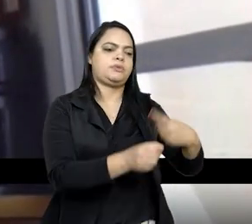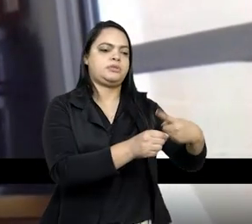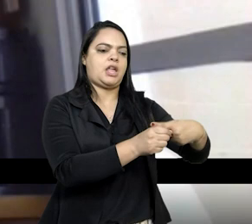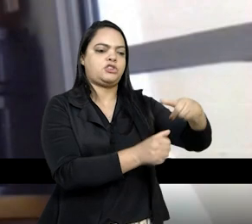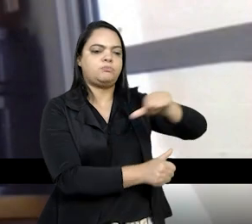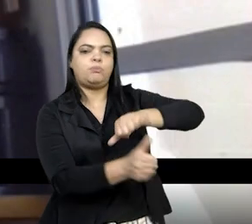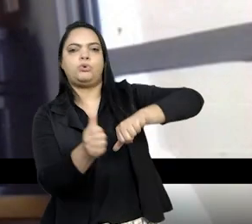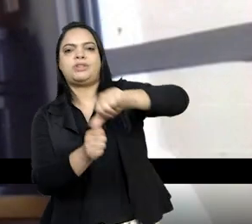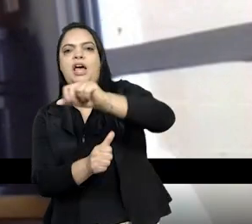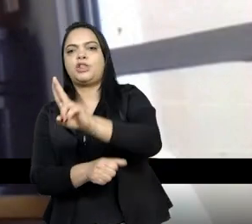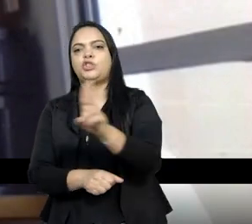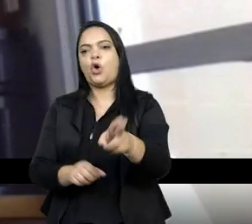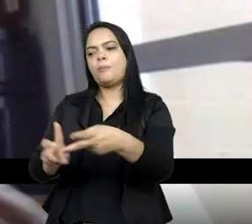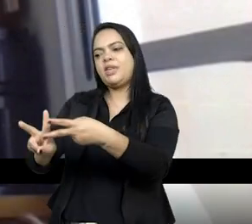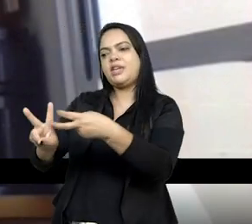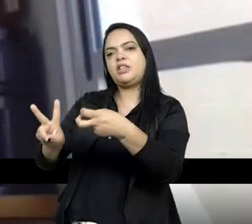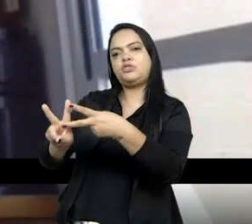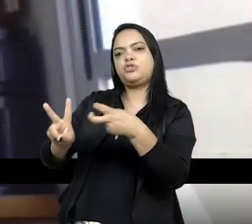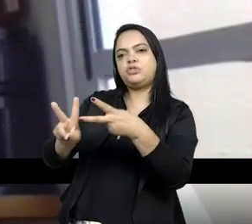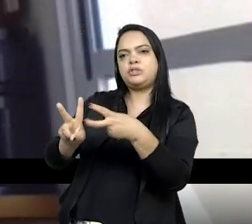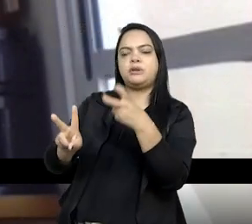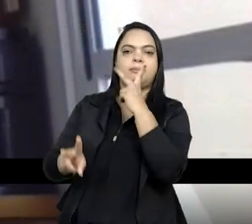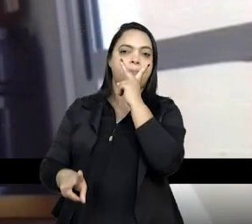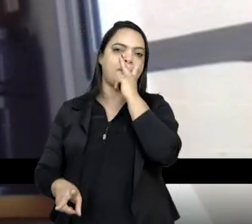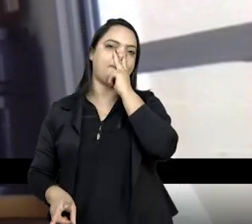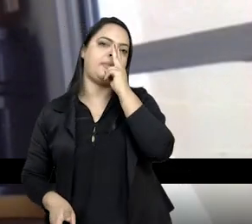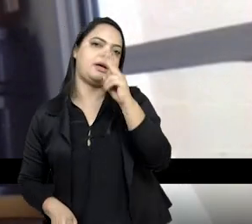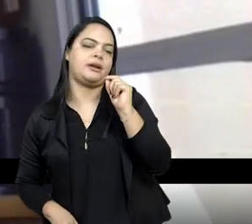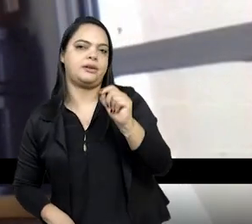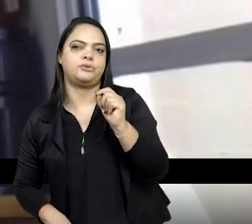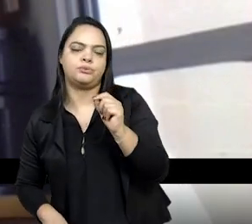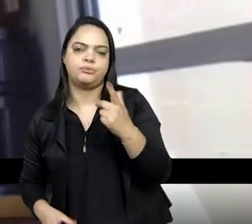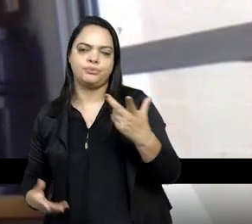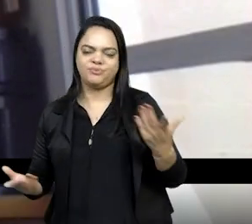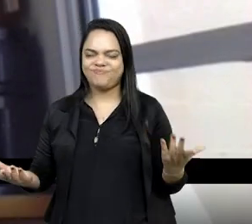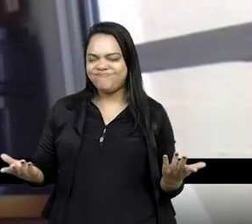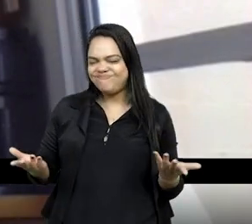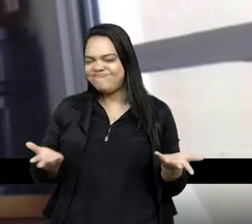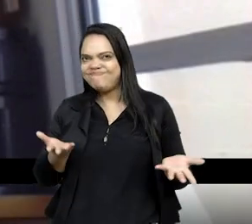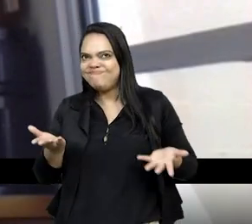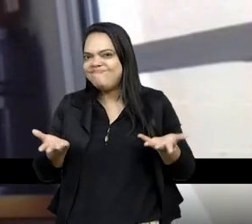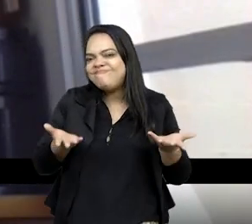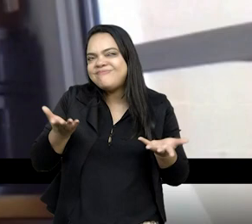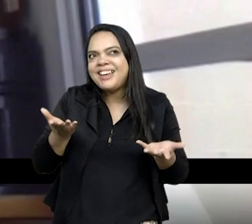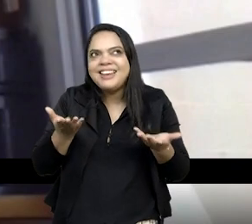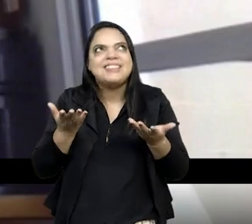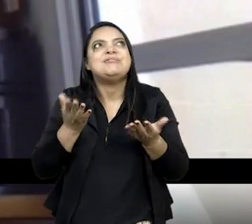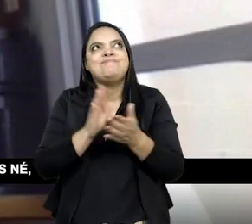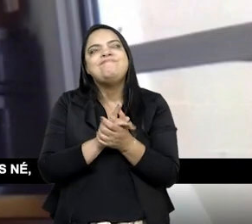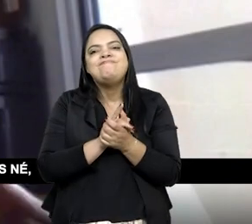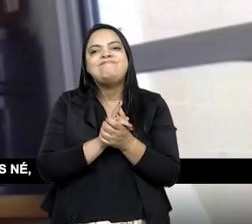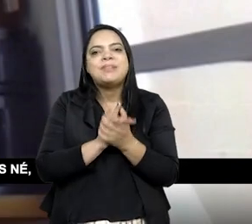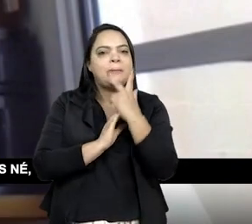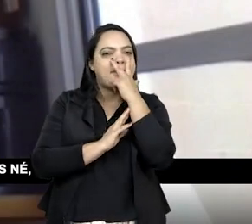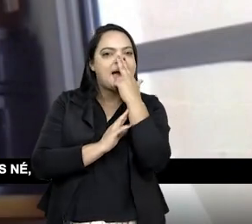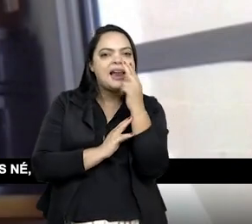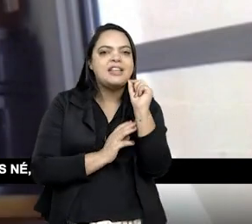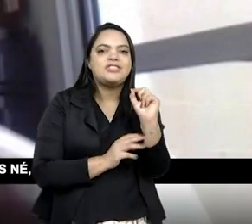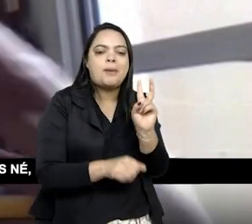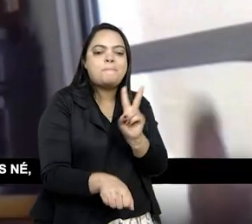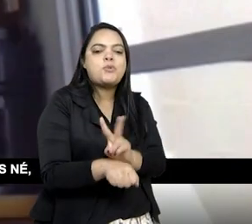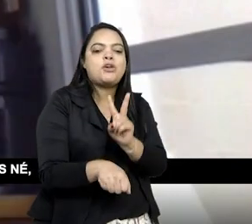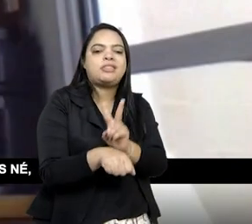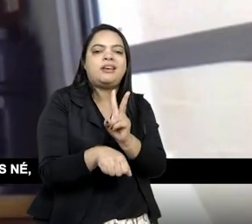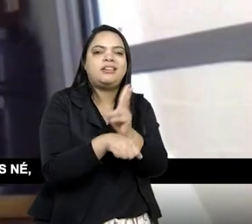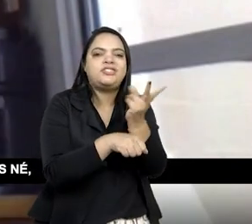por nomes indígenas, como se tivesse, né, como é que eu vou dizer, protegendo a